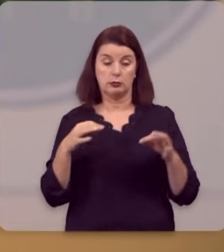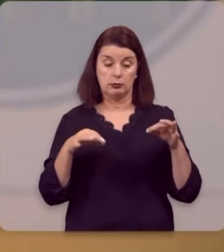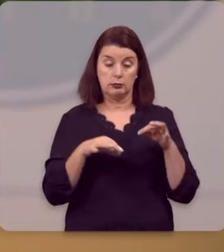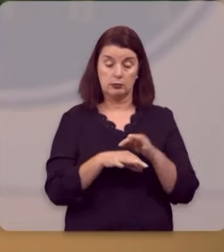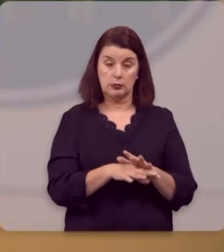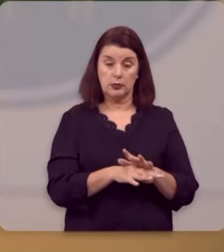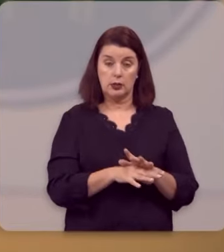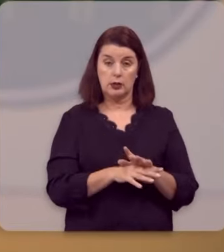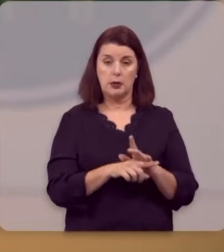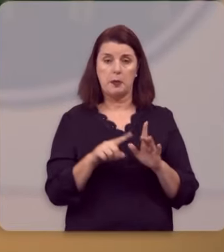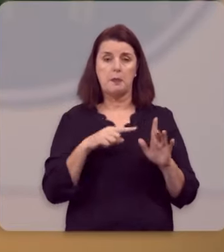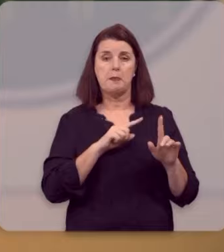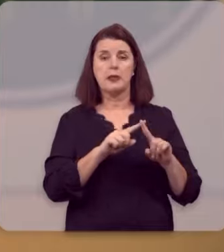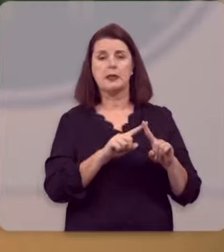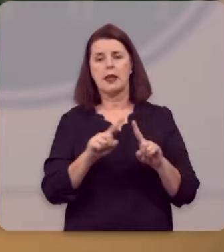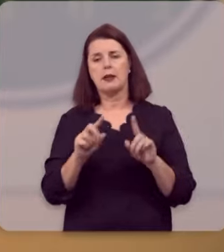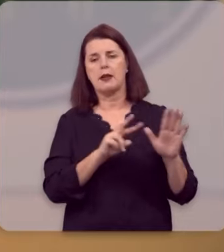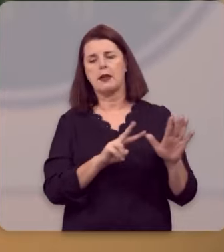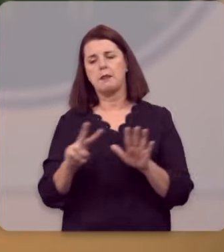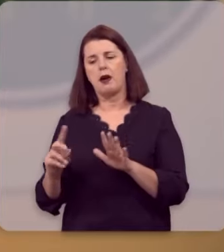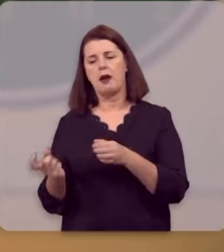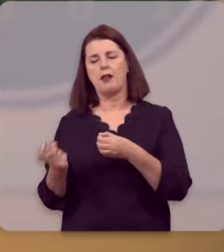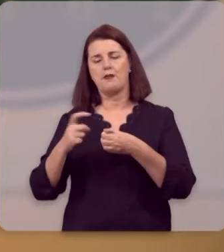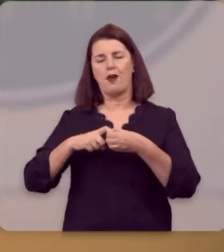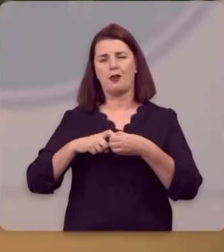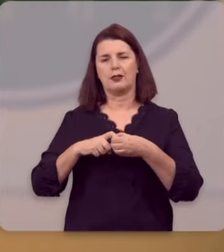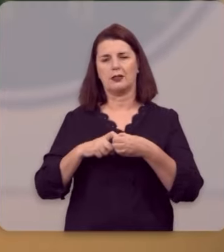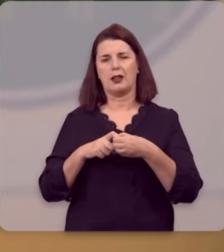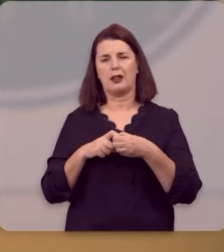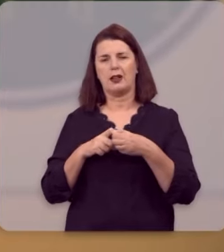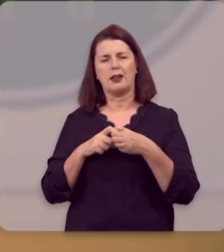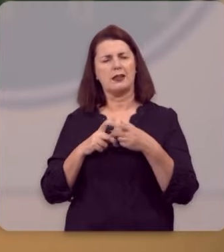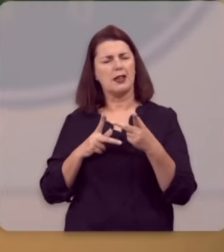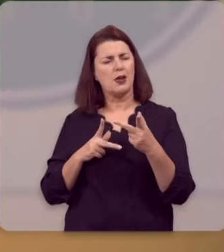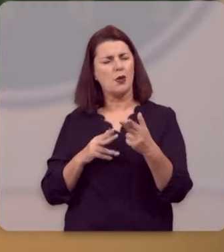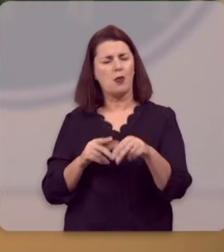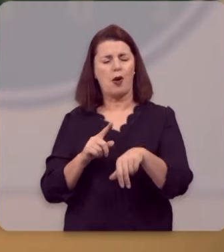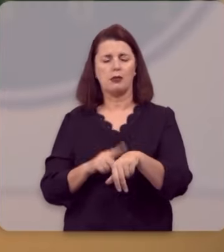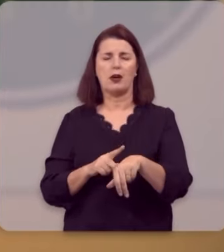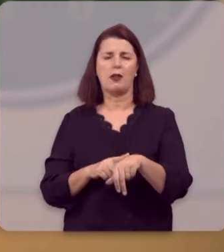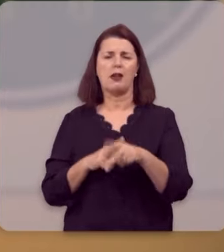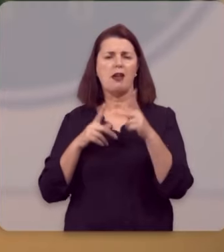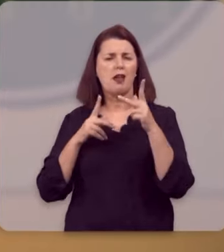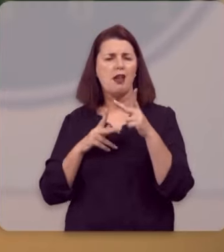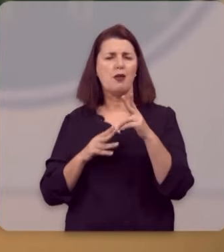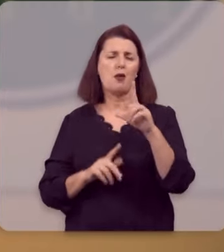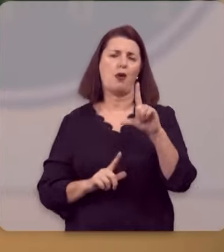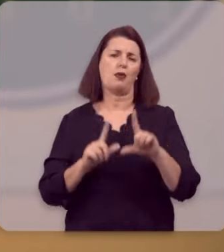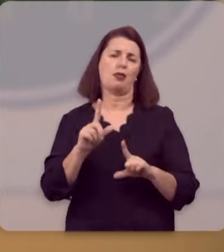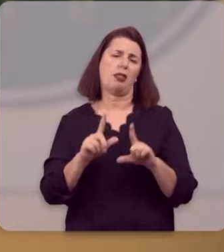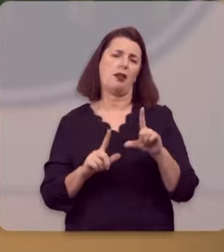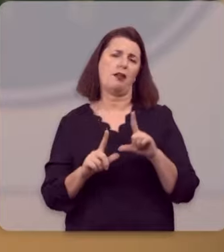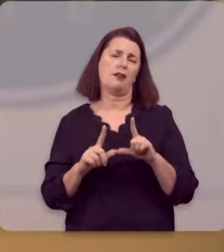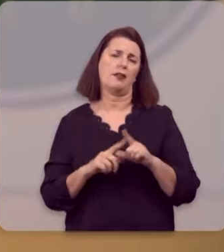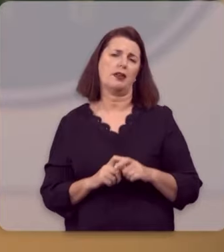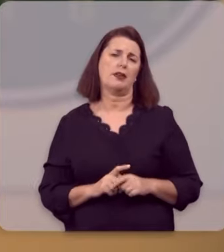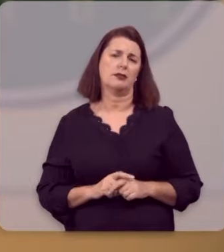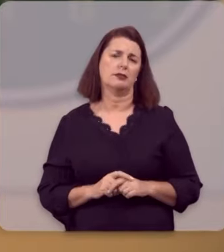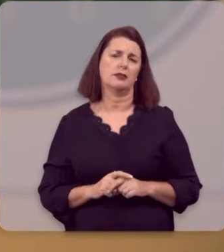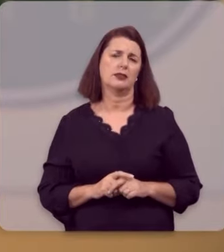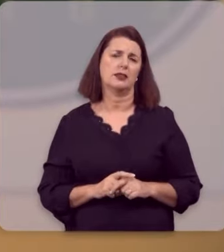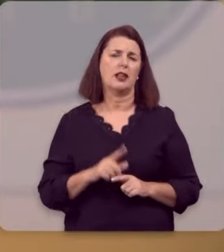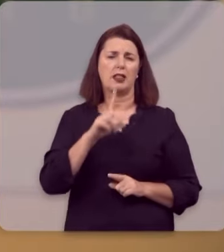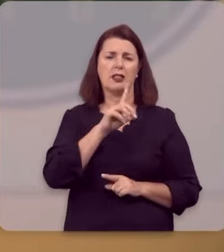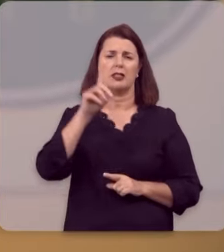programa vai se encerrando, mas na semana que vem nós estaremos de volta, sempre neste mesmo horário, sempre neste